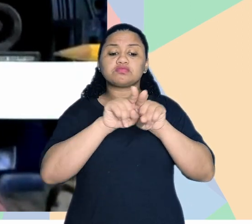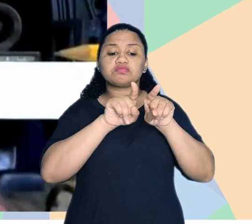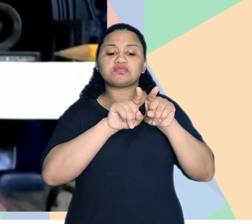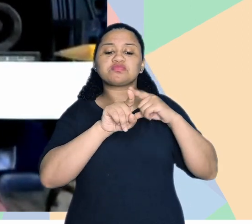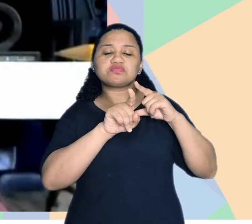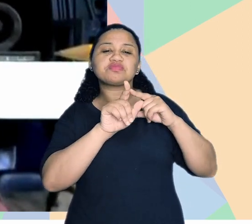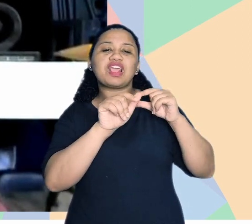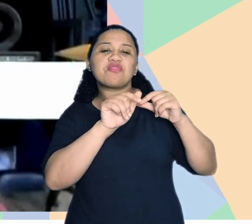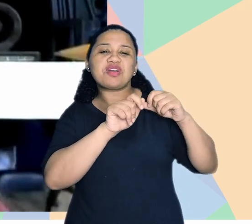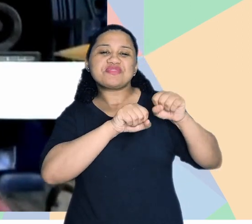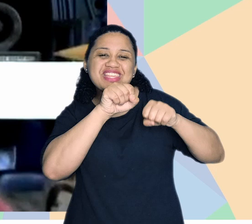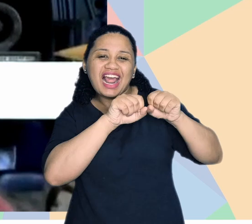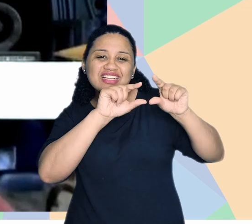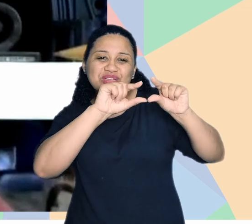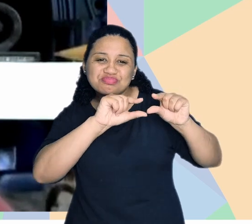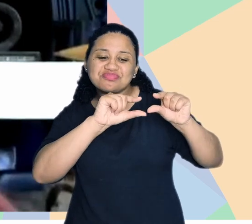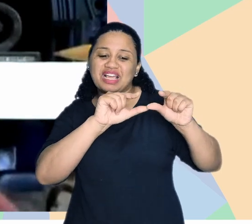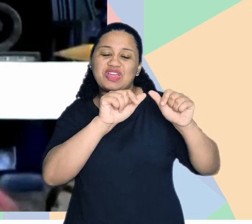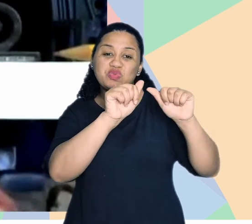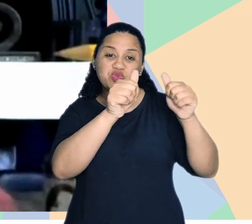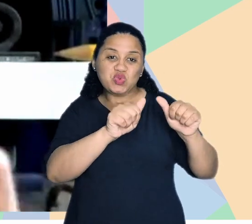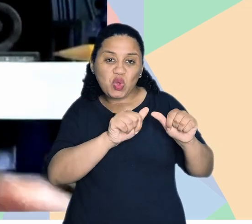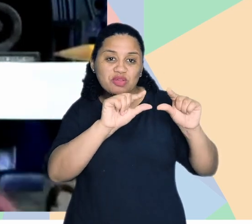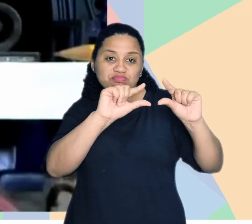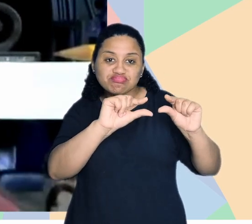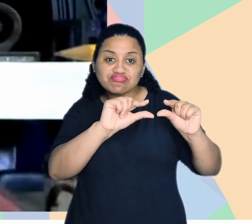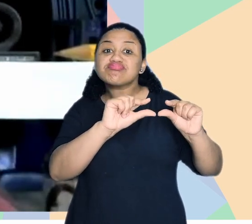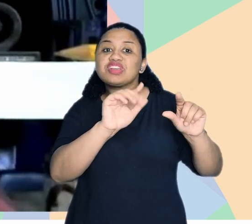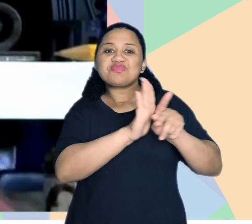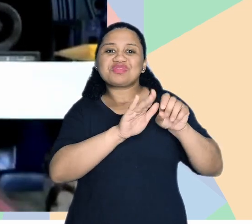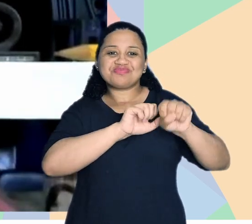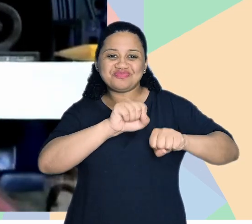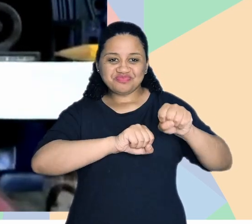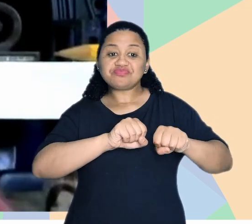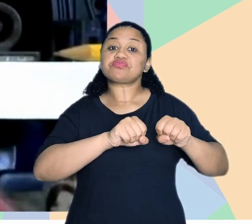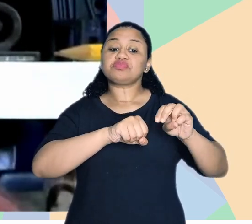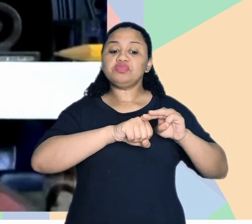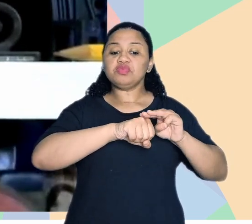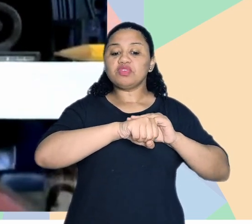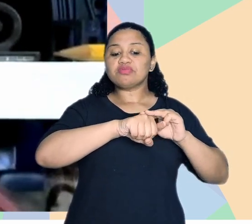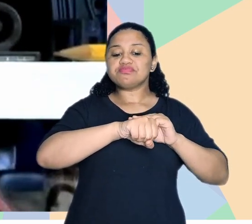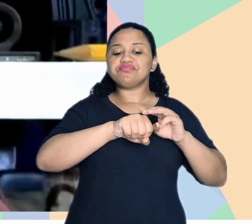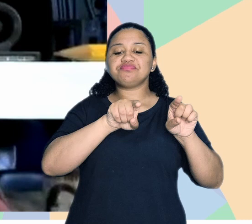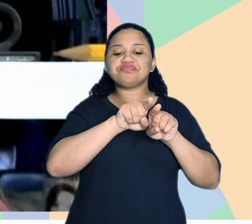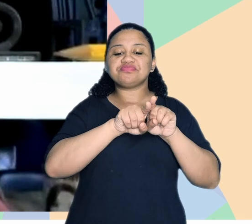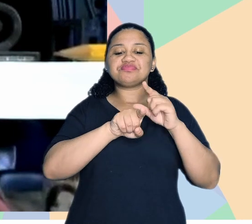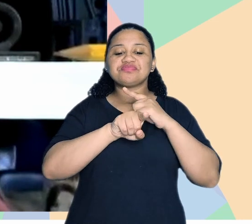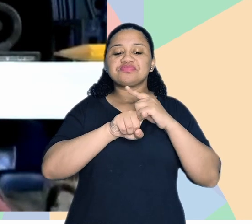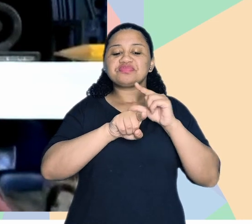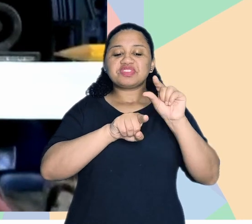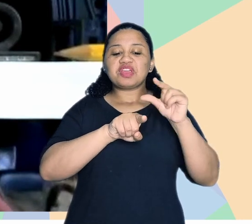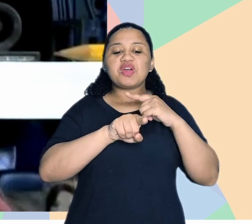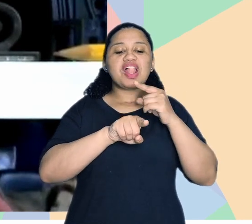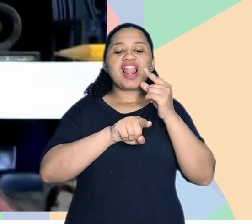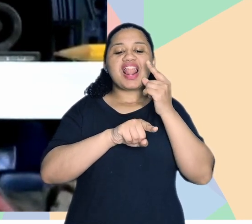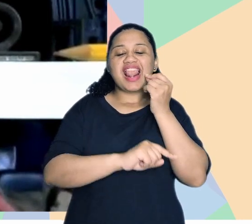também um pouquinho de uma bicicleta, uma escultura, uma mini escultura, assim, de bicicleta, marrom. E tem uma pontinha